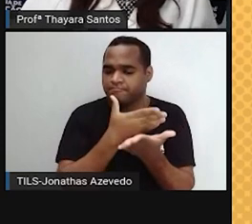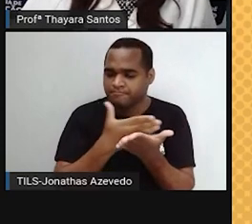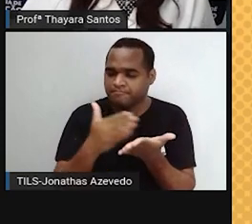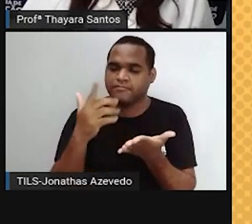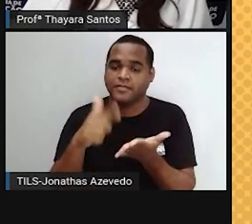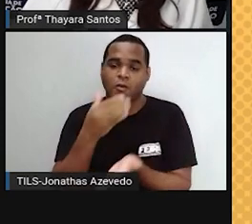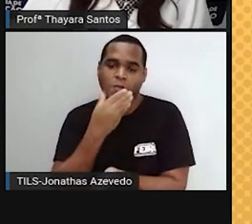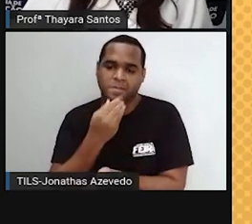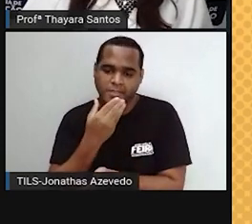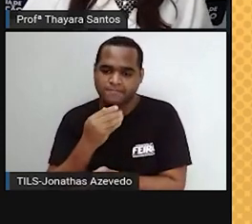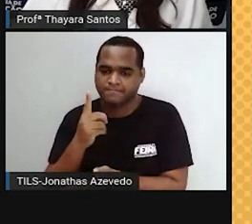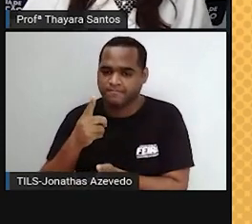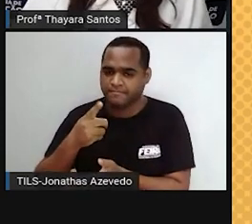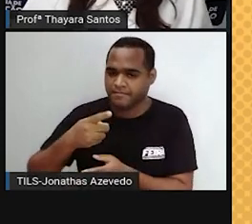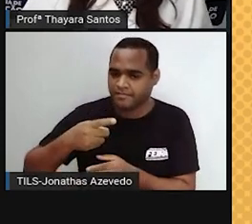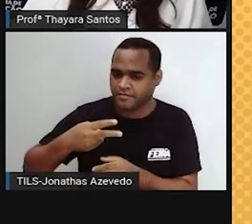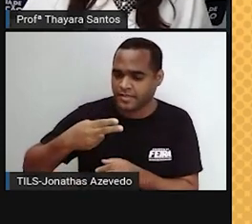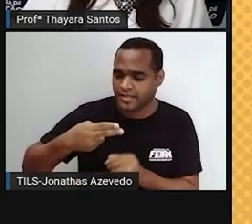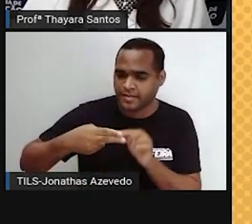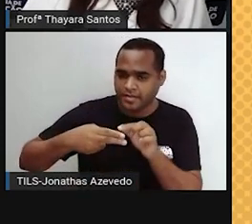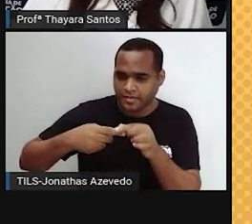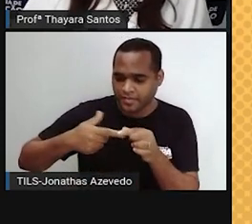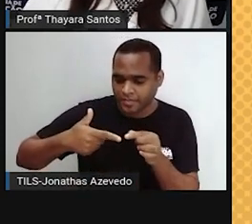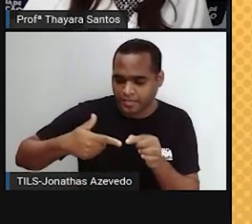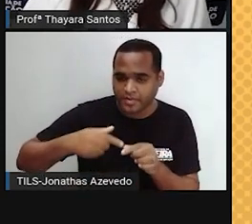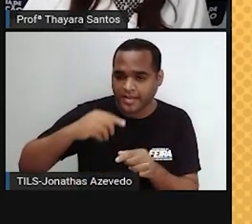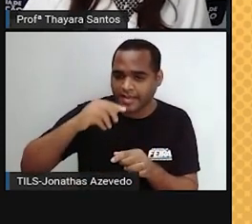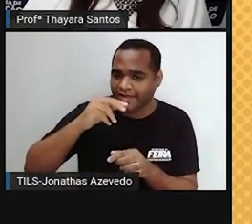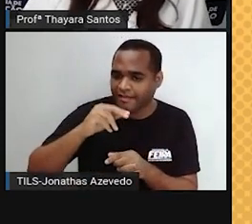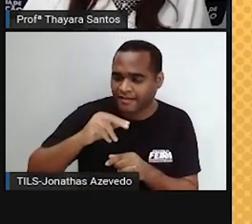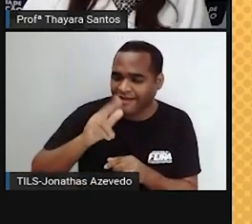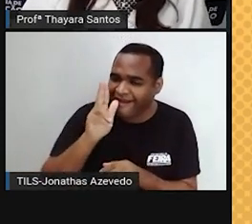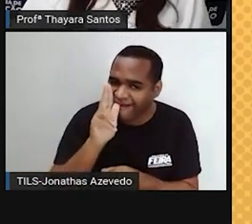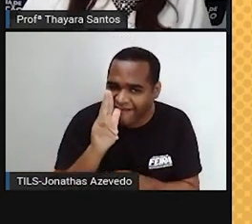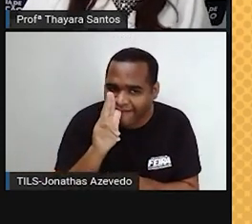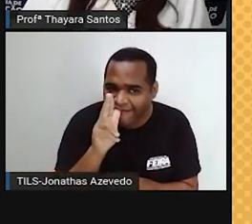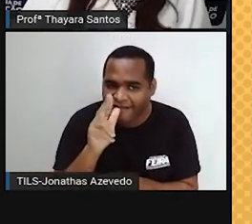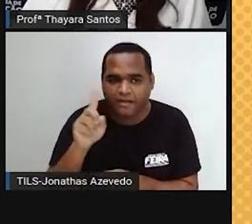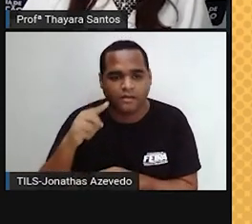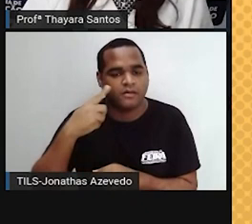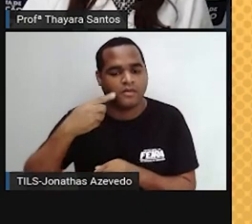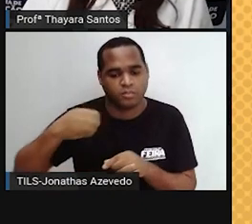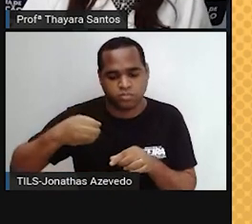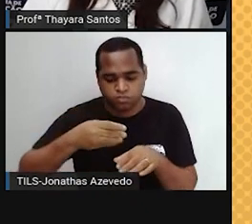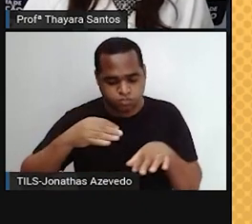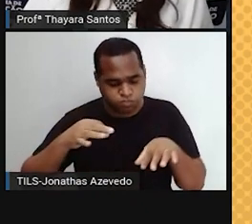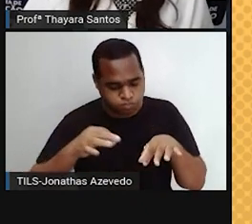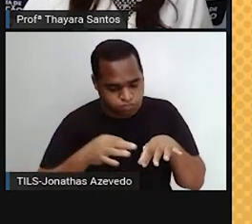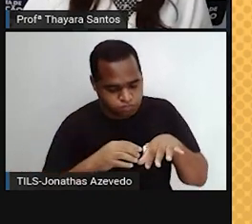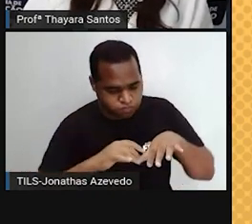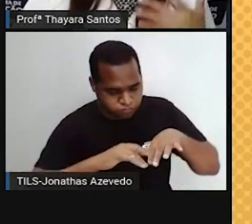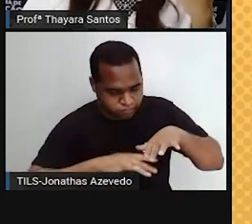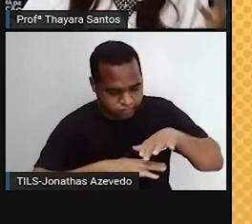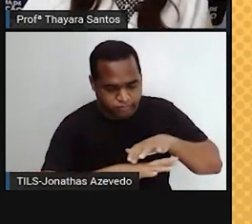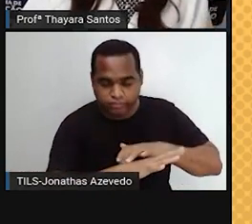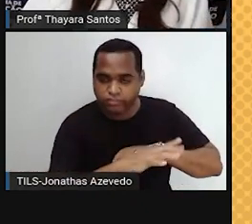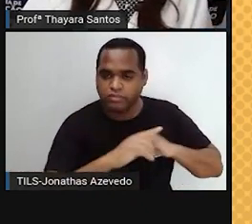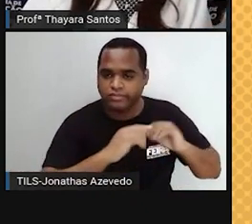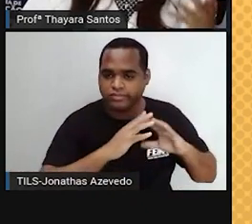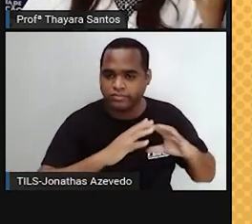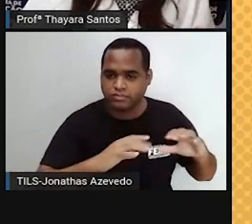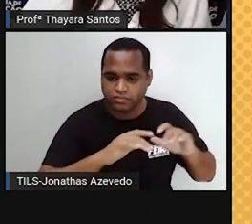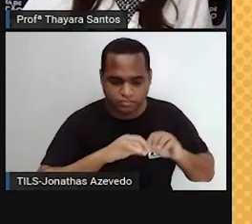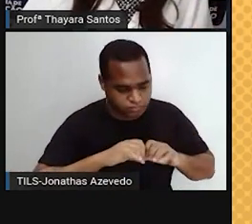vai depositar os seus espermatozoides aqui dentro do canal vaginal, e eles vão se direcionar procurando o